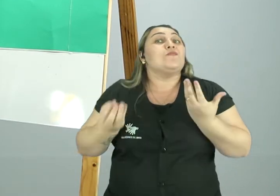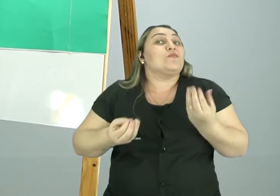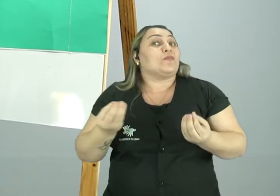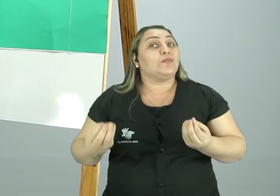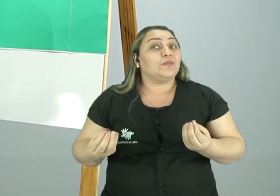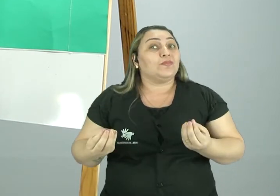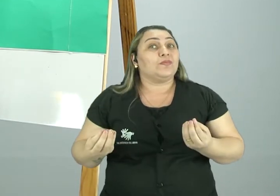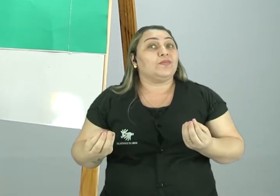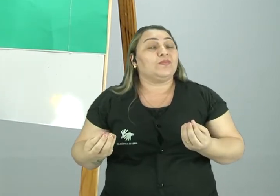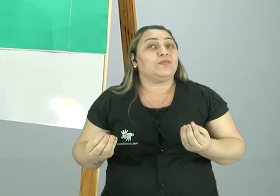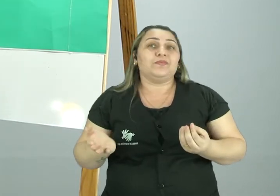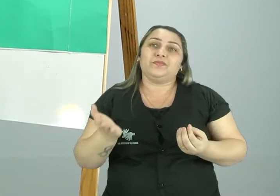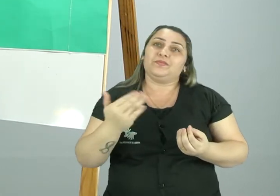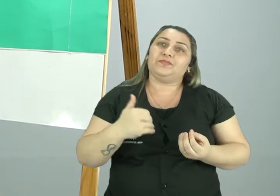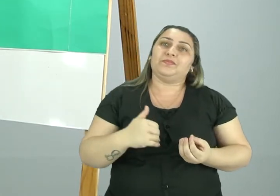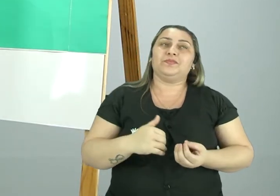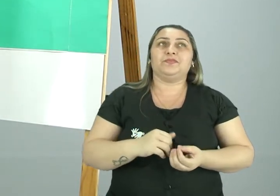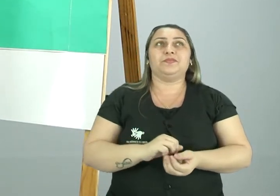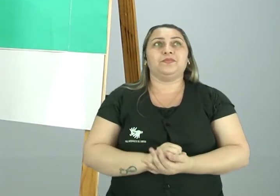outro. Vamos lá.